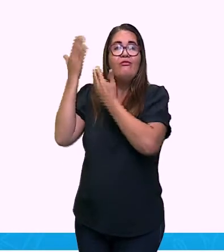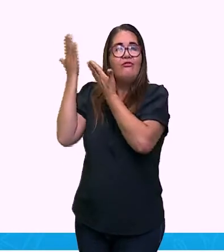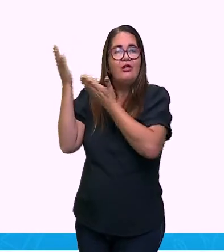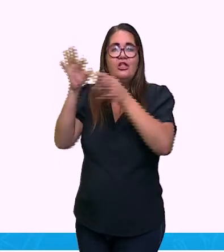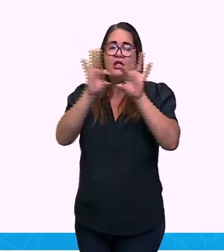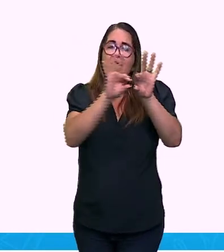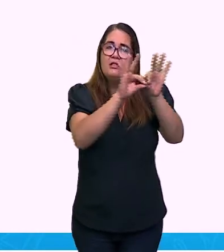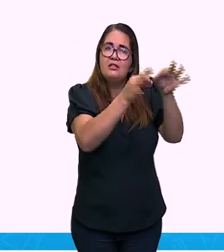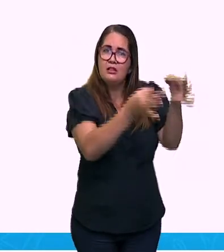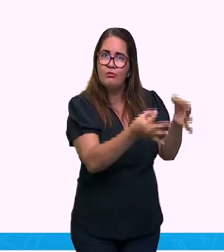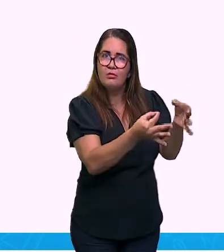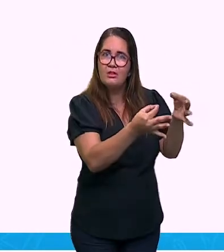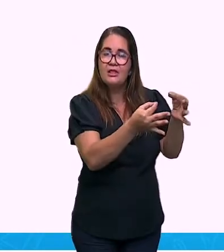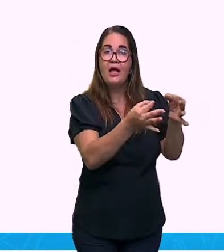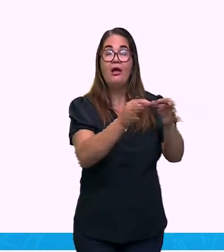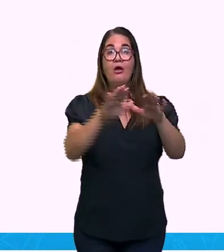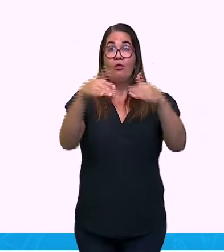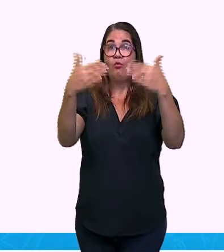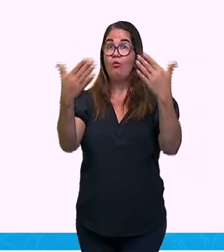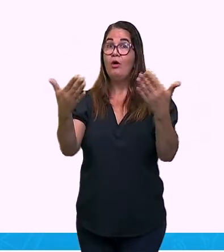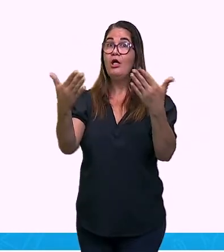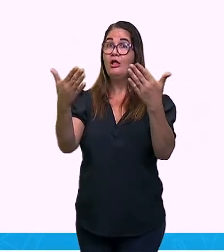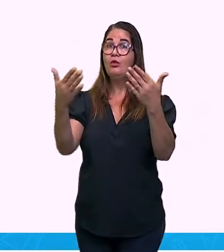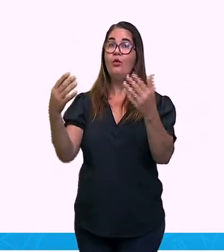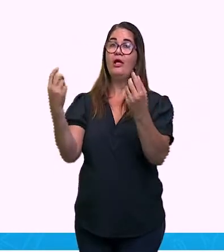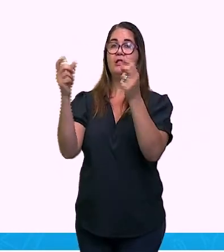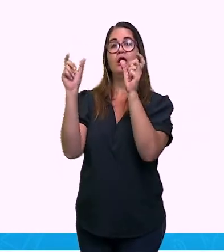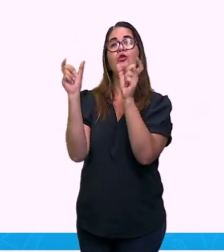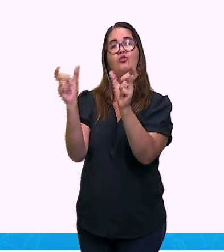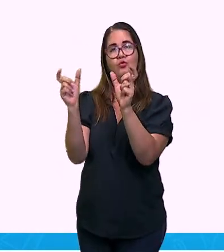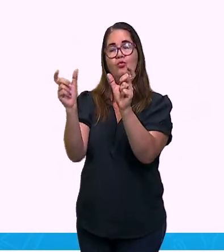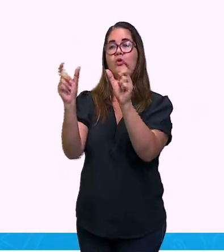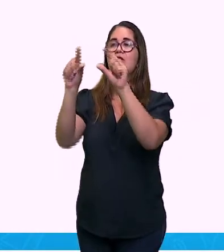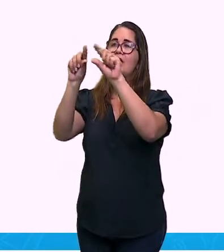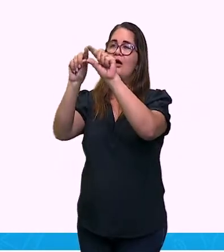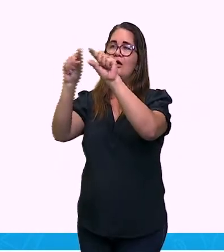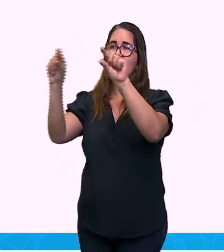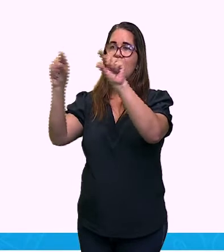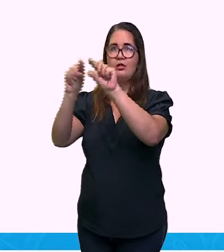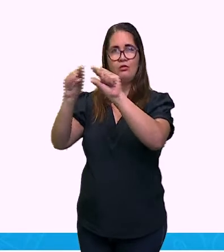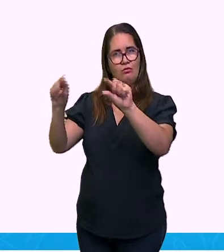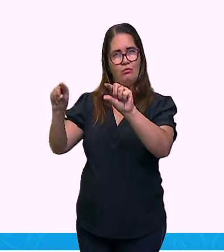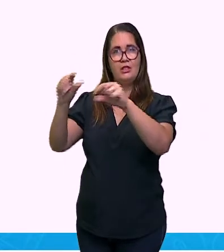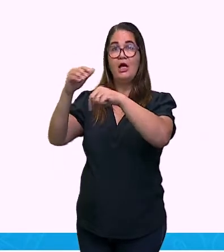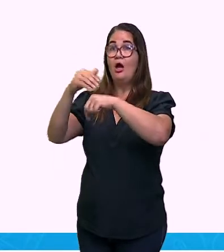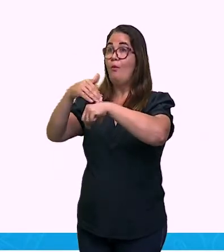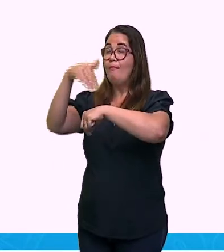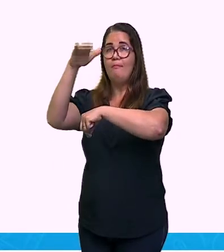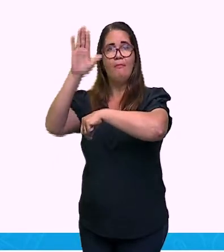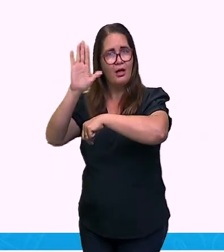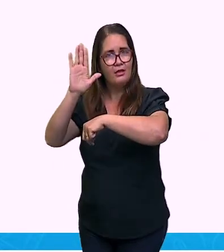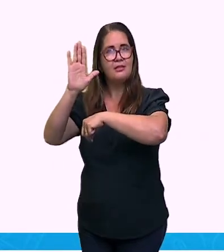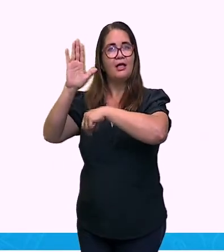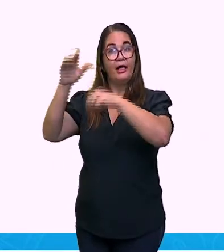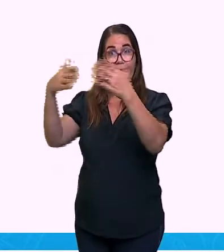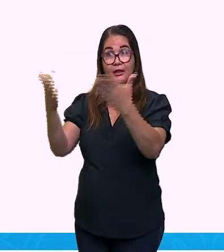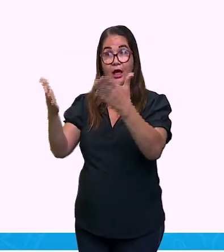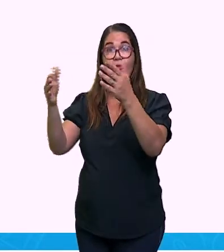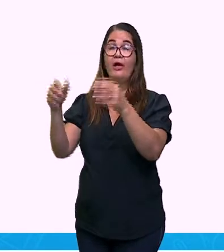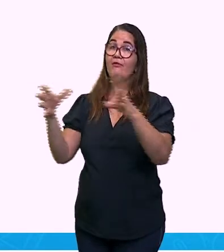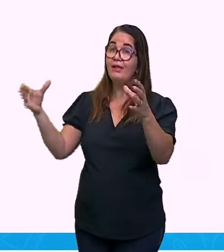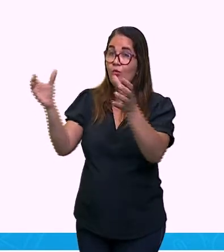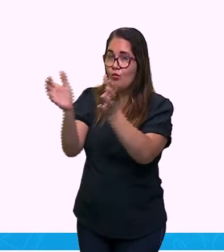composto? Quando eu tiver duas ou mais orações. Olha o exemplo. A professora